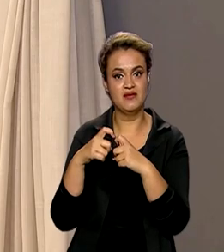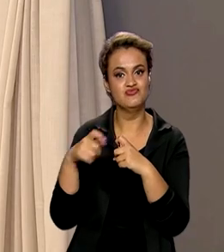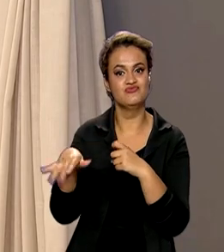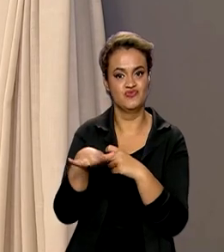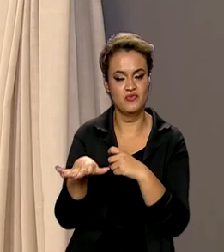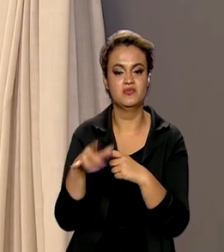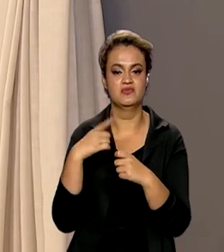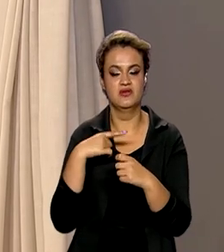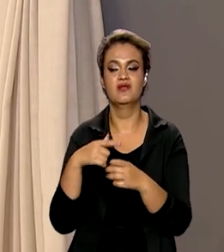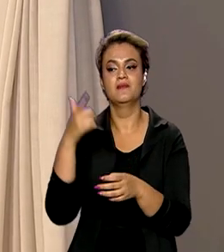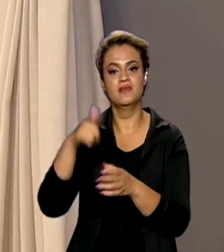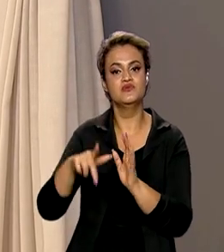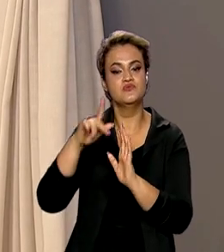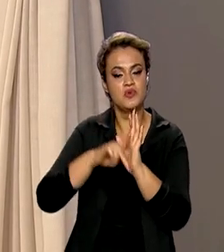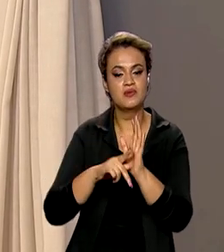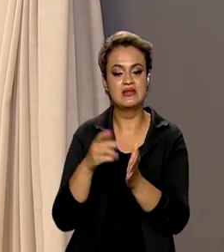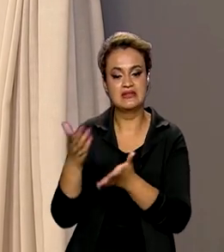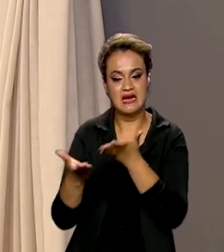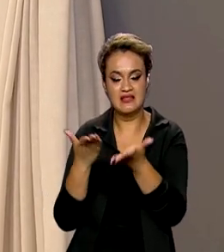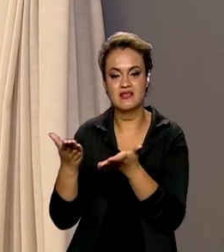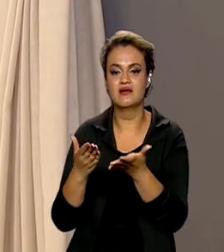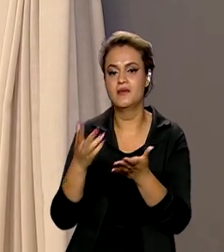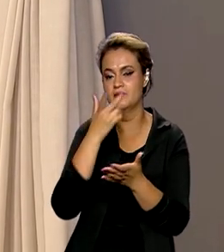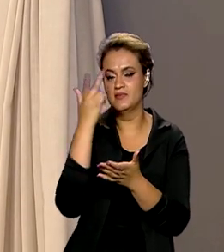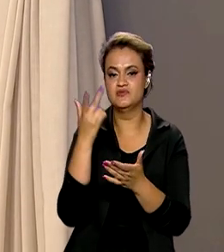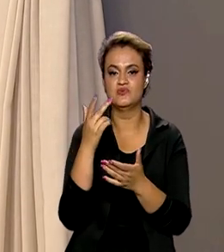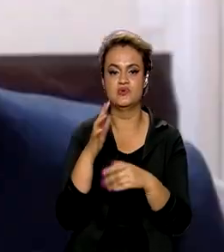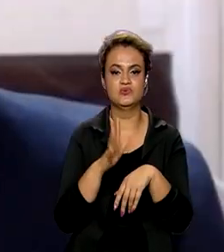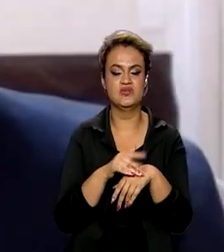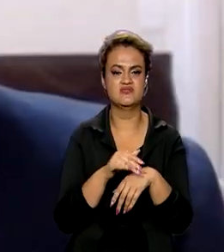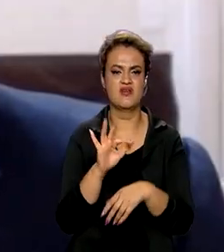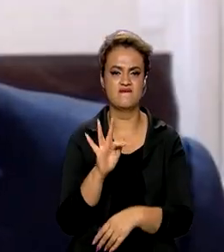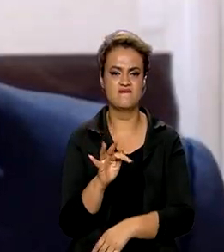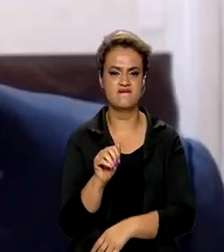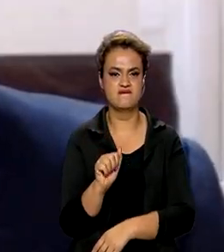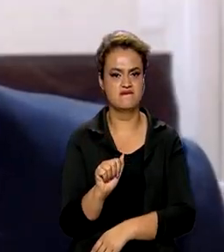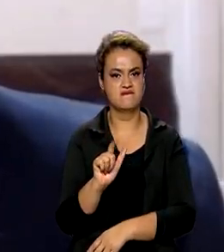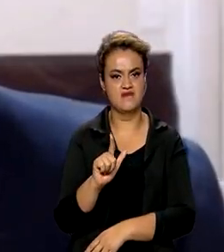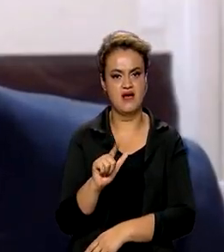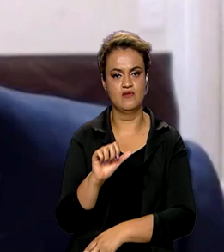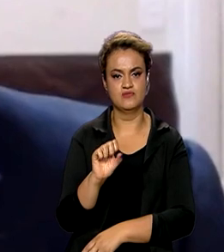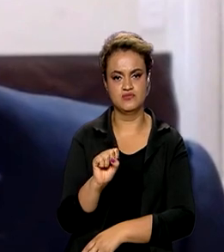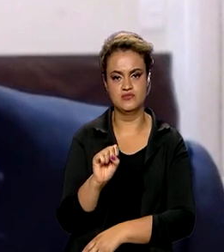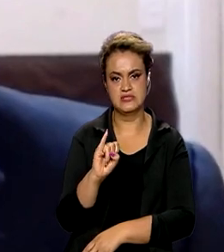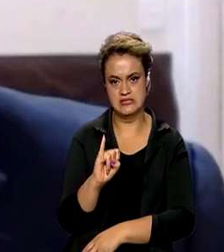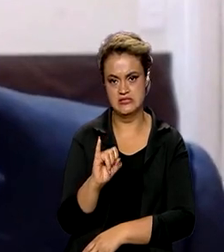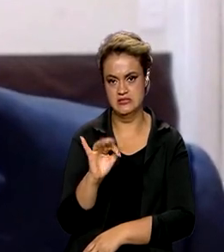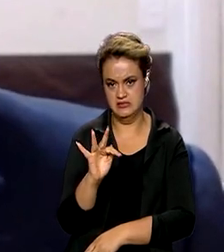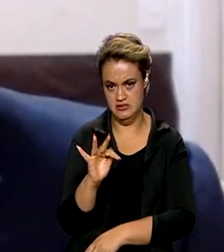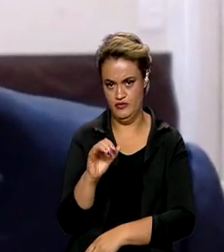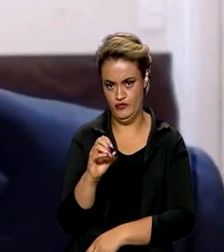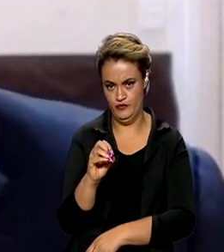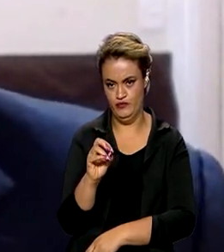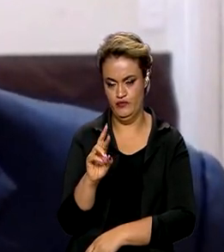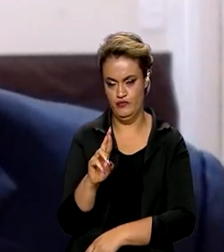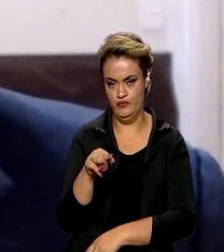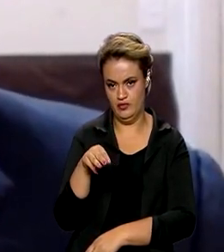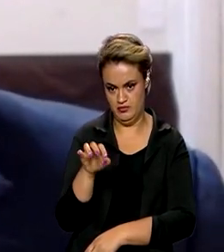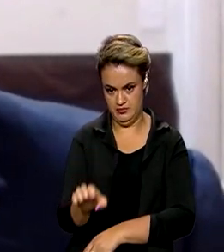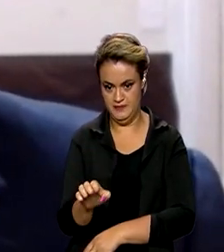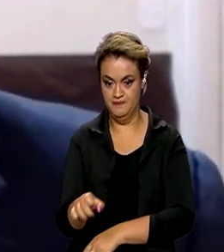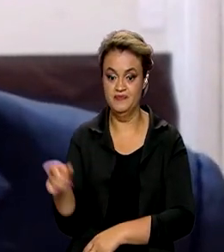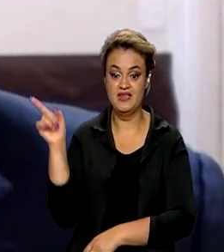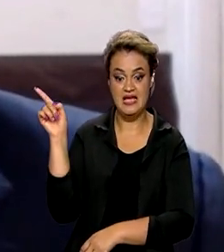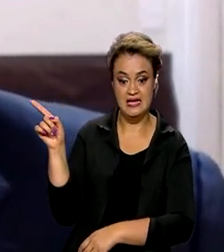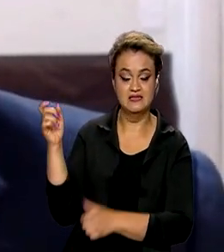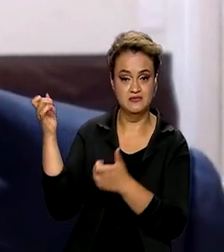programa para tratar pessoas com doença falciforme. Este especialista destaca a importância da reaproximação